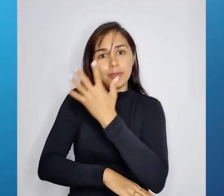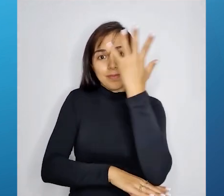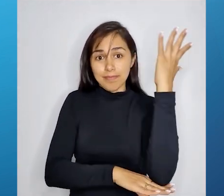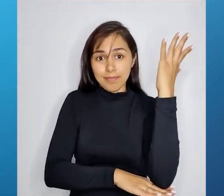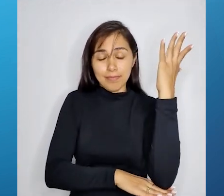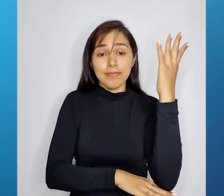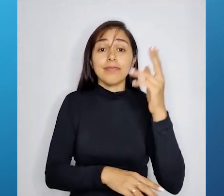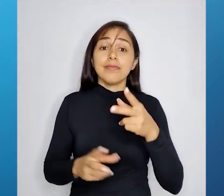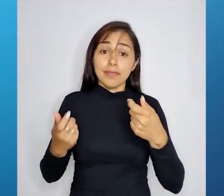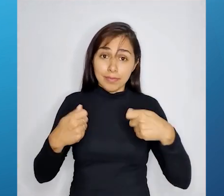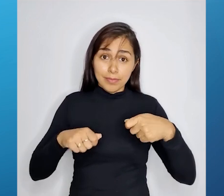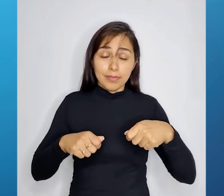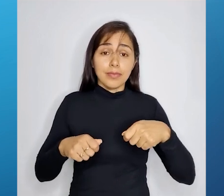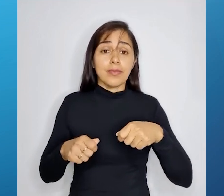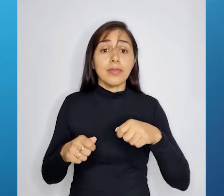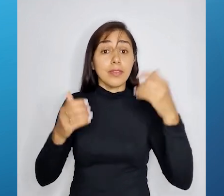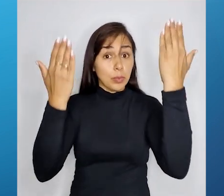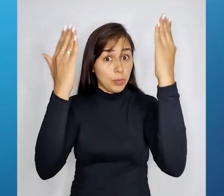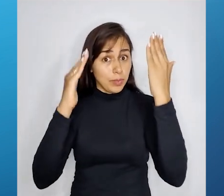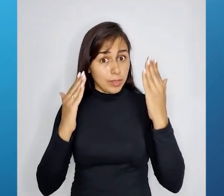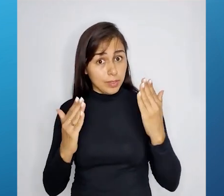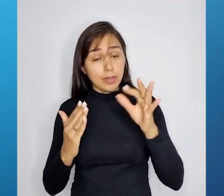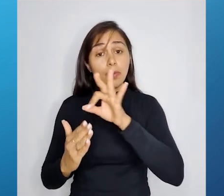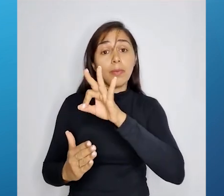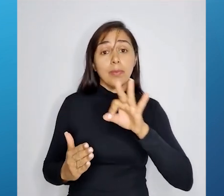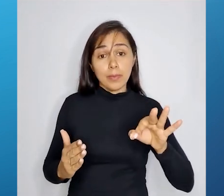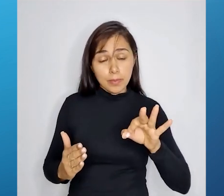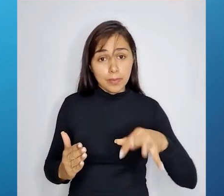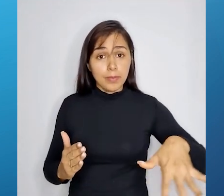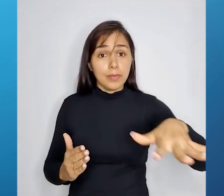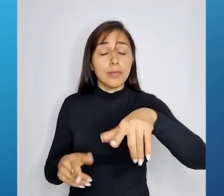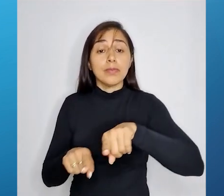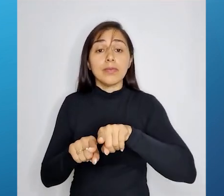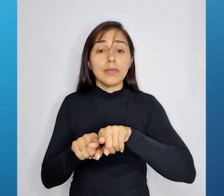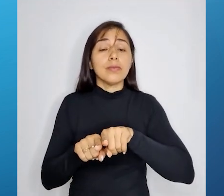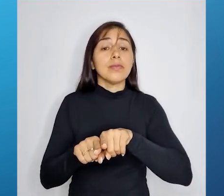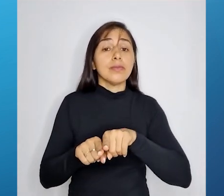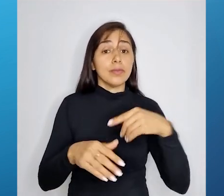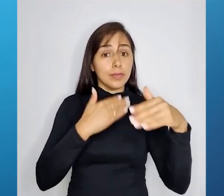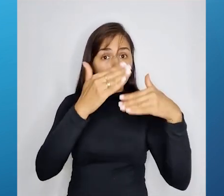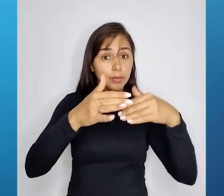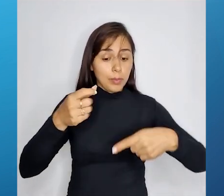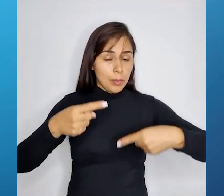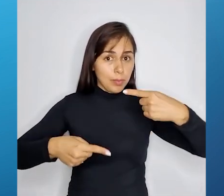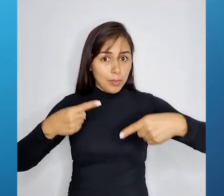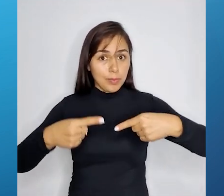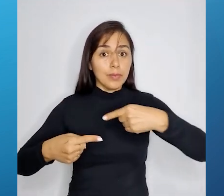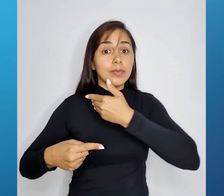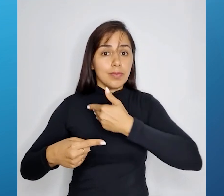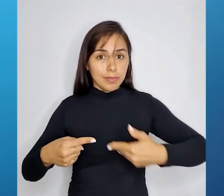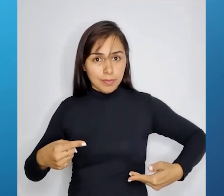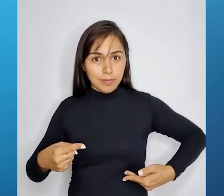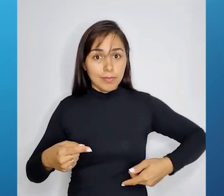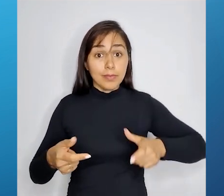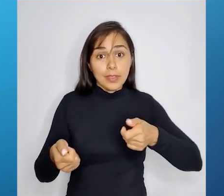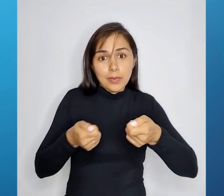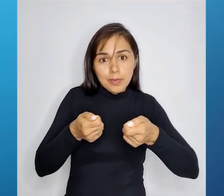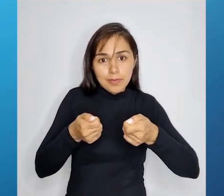possível a partir desse percentual se desenvolver também as políticas públicas e aí também ter o monitoramento dessas áreas.